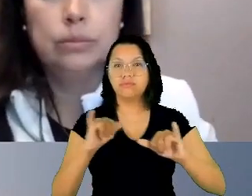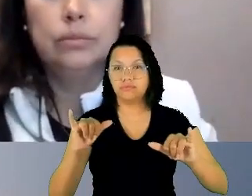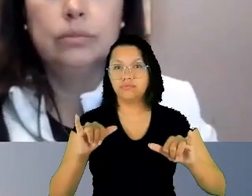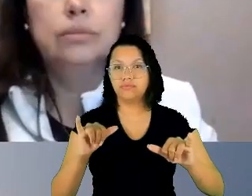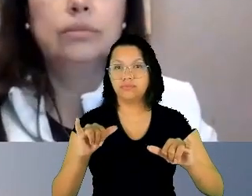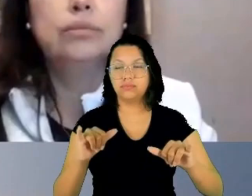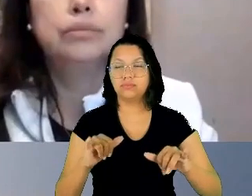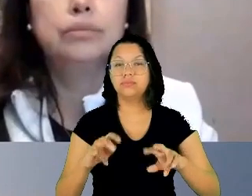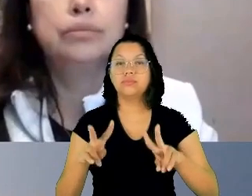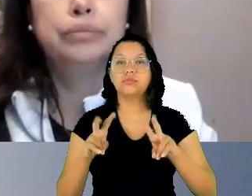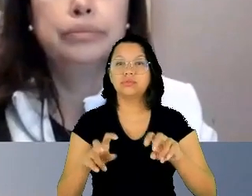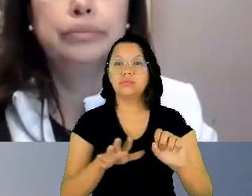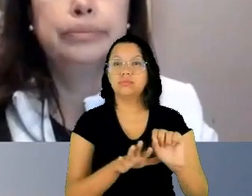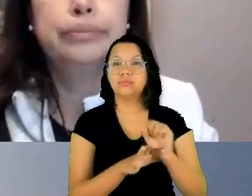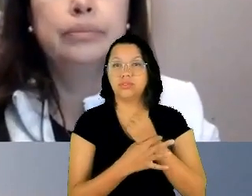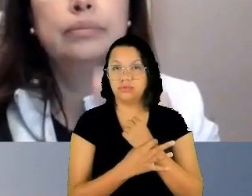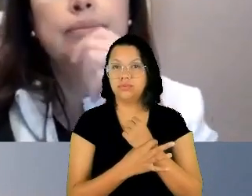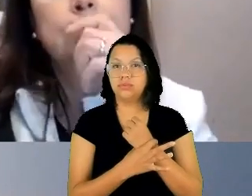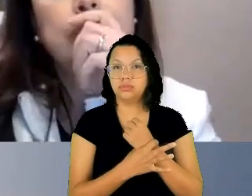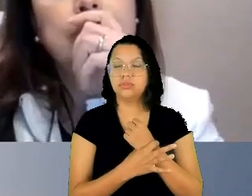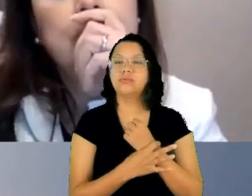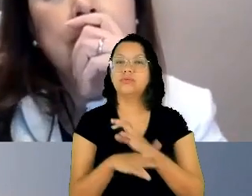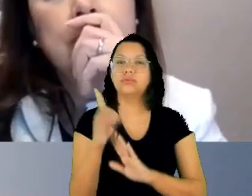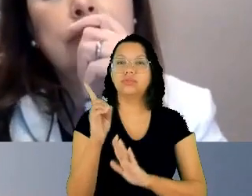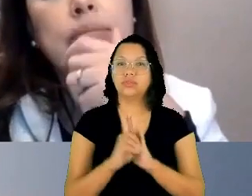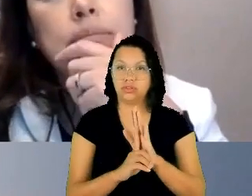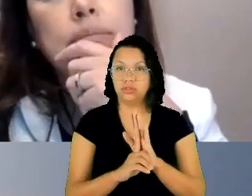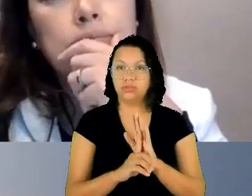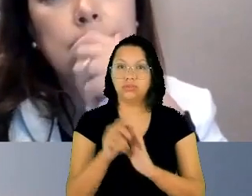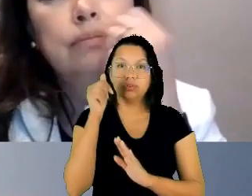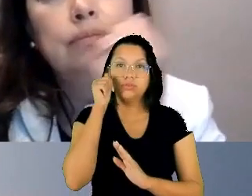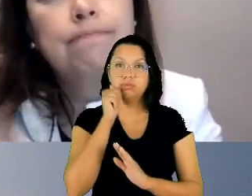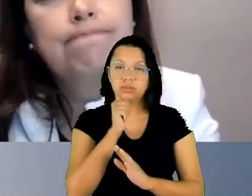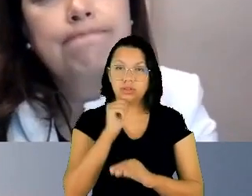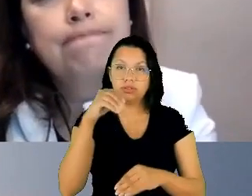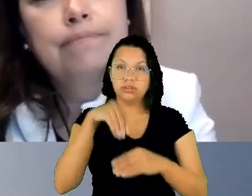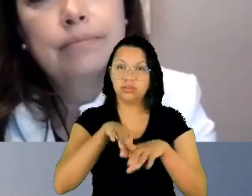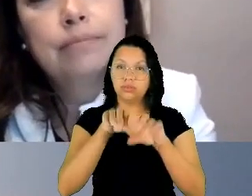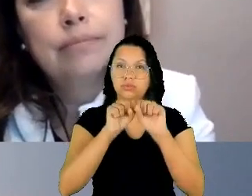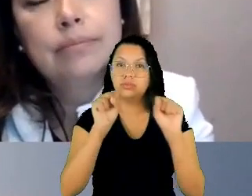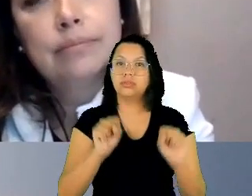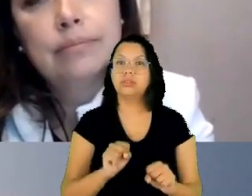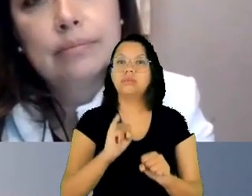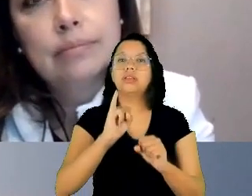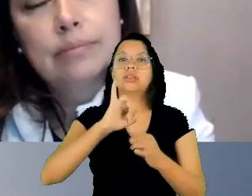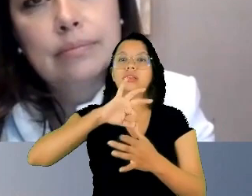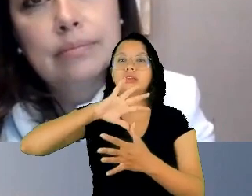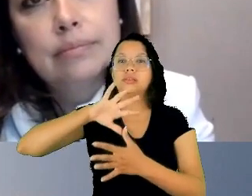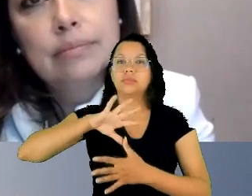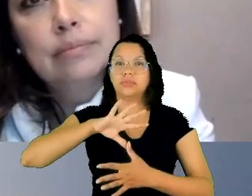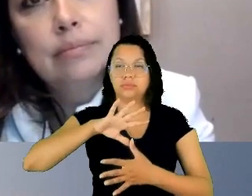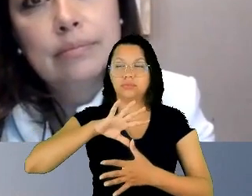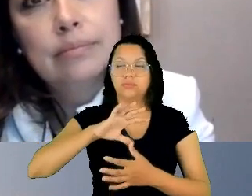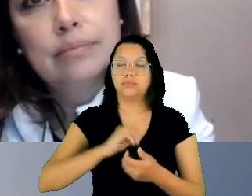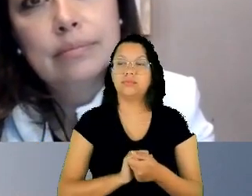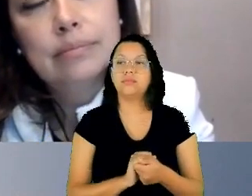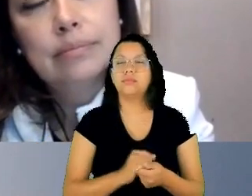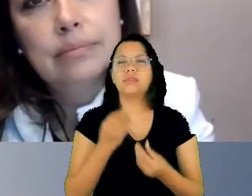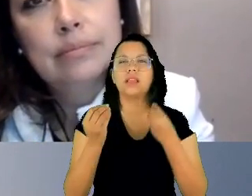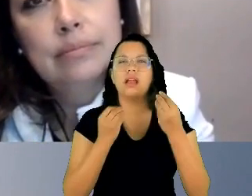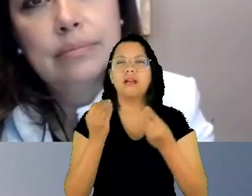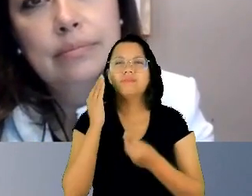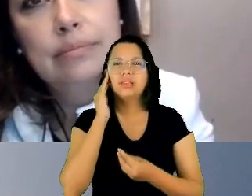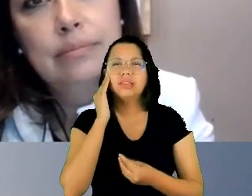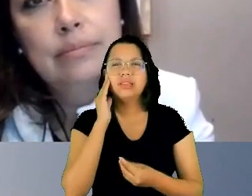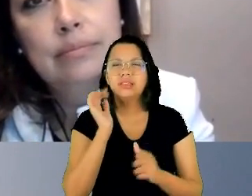das mulheres no sistema interamericano. A minha primeira questão é como compreender a proteção de direitos humanos das mulheres no âmbito internacional.